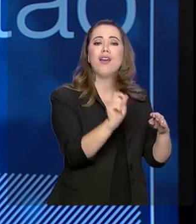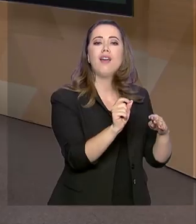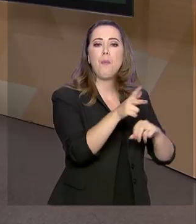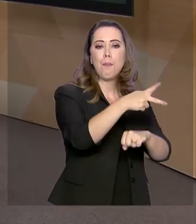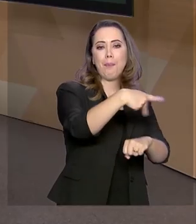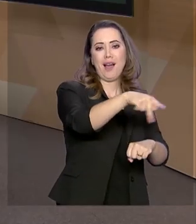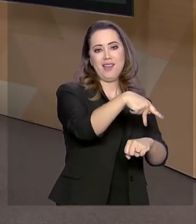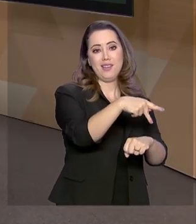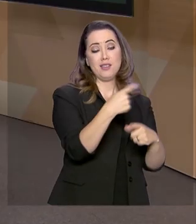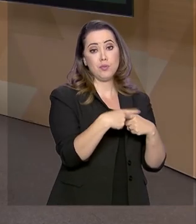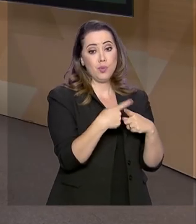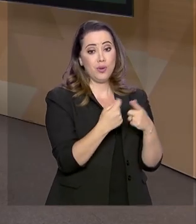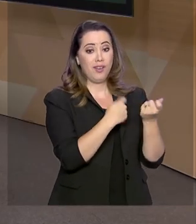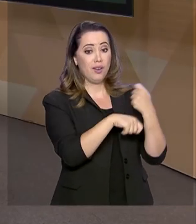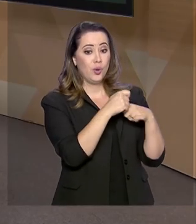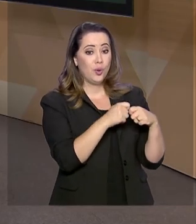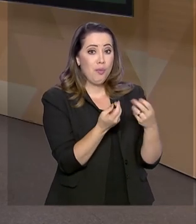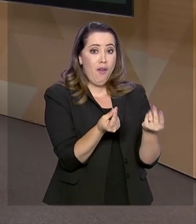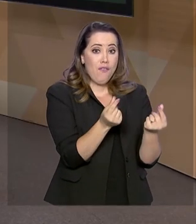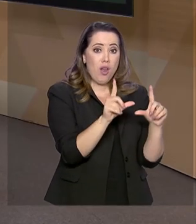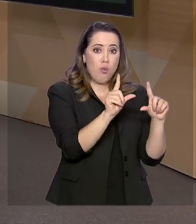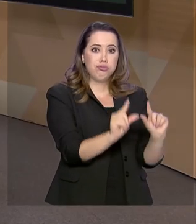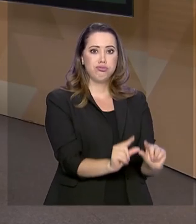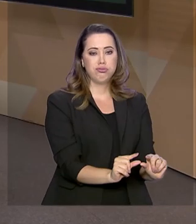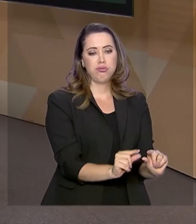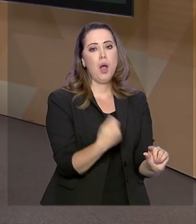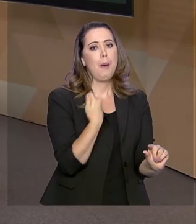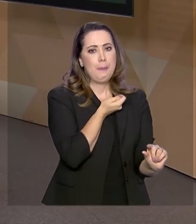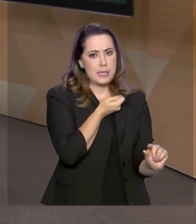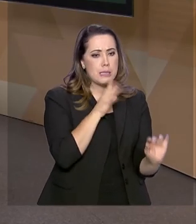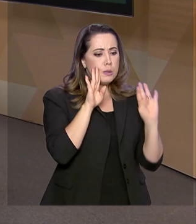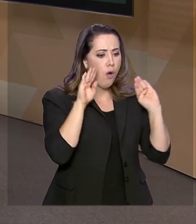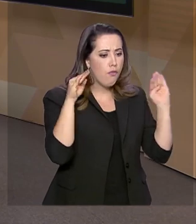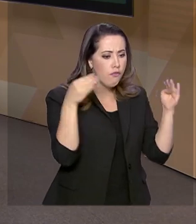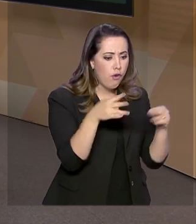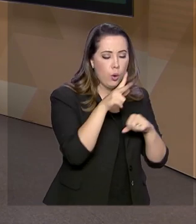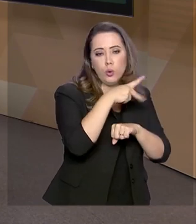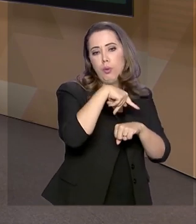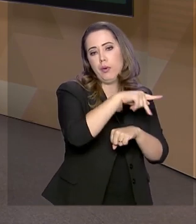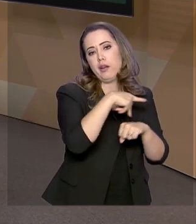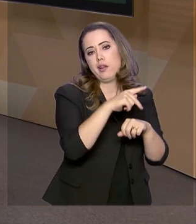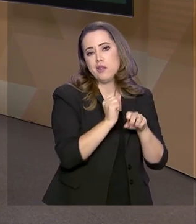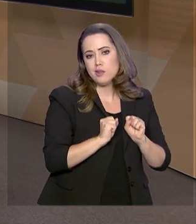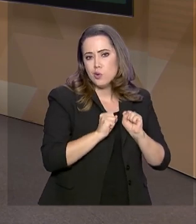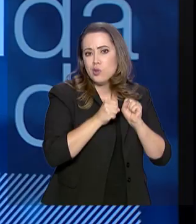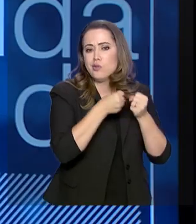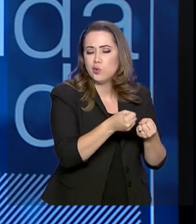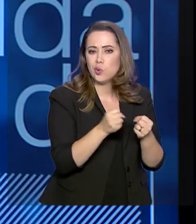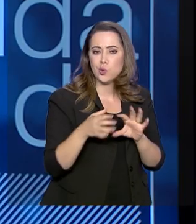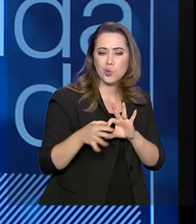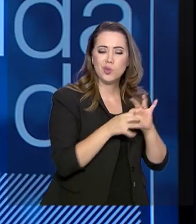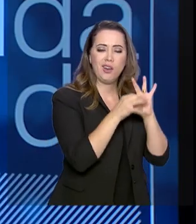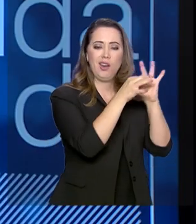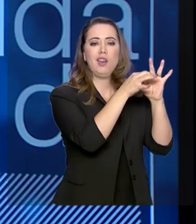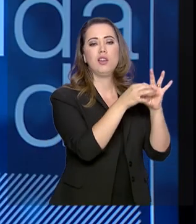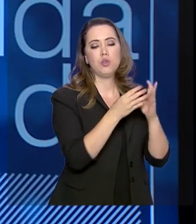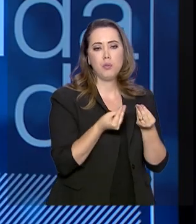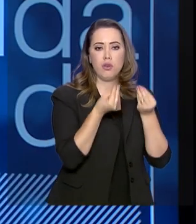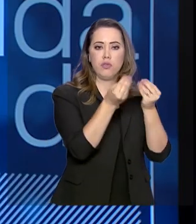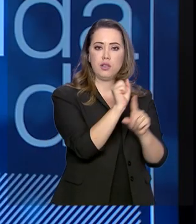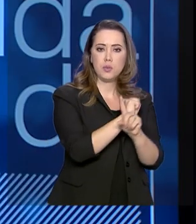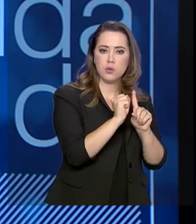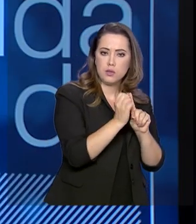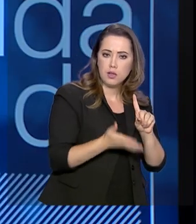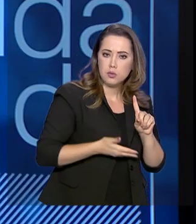recursos escassos, nós temos que convergir os nossos recursos e os nossos esforços para, de fato, entregar resultados concretos à sociedade.